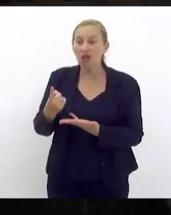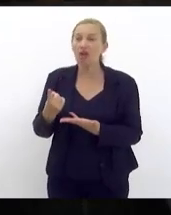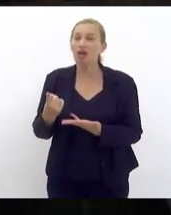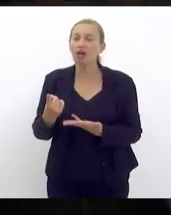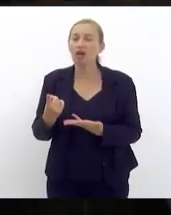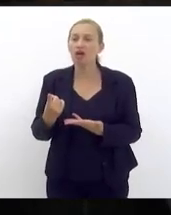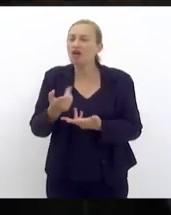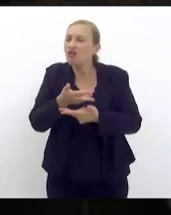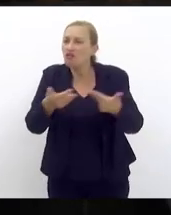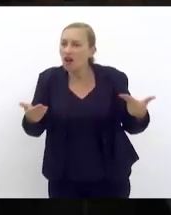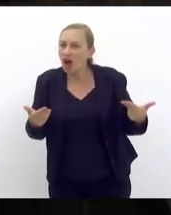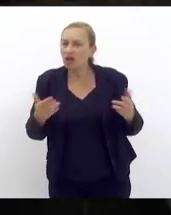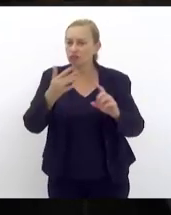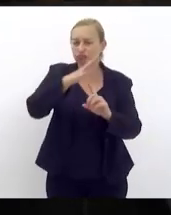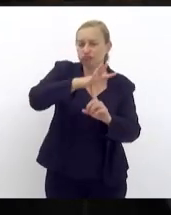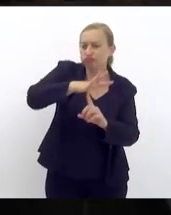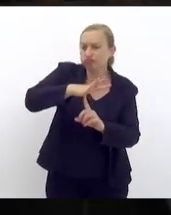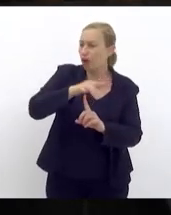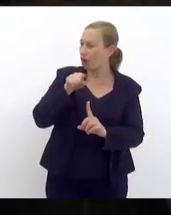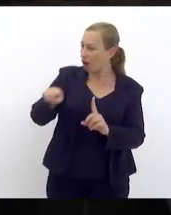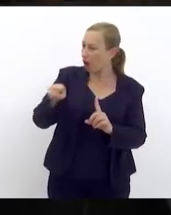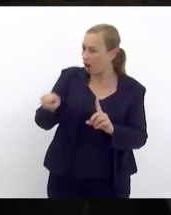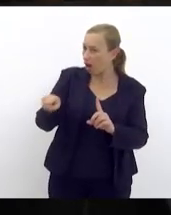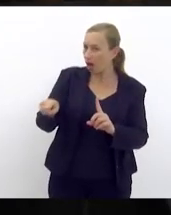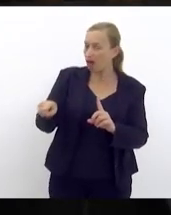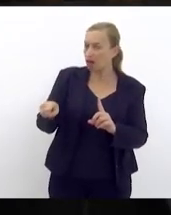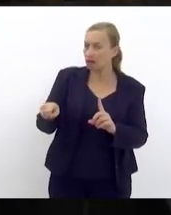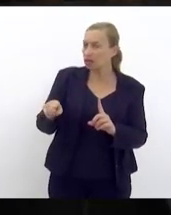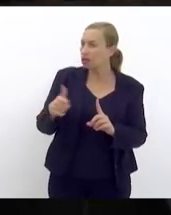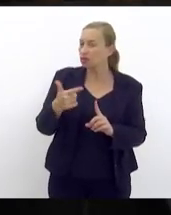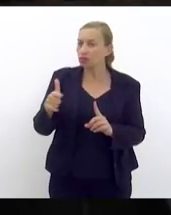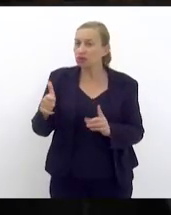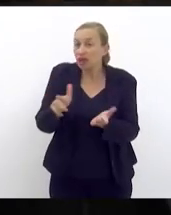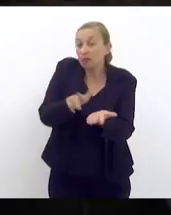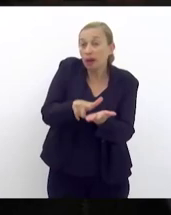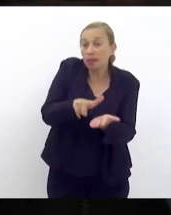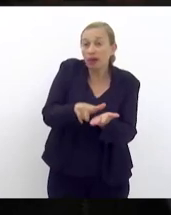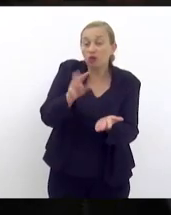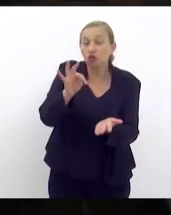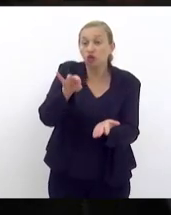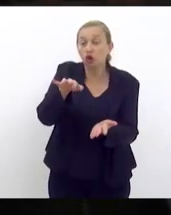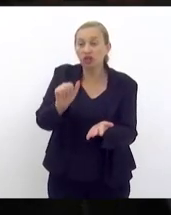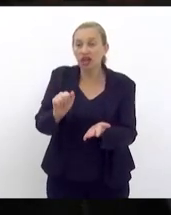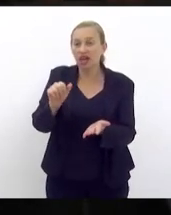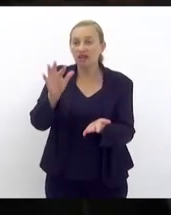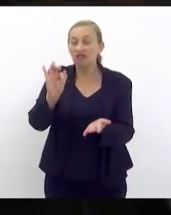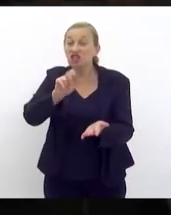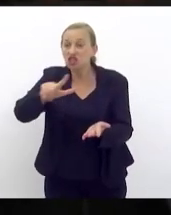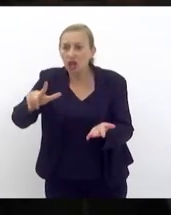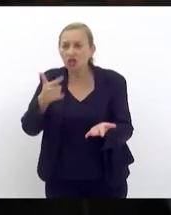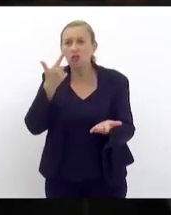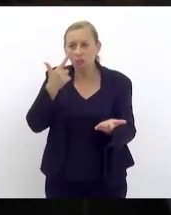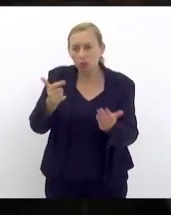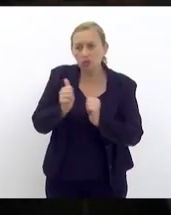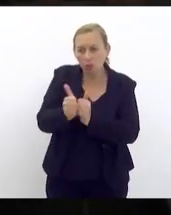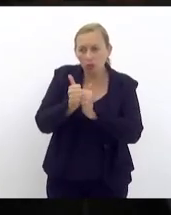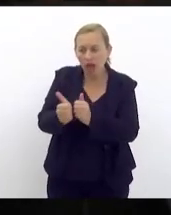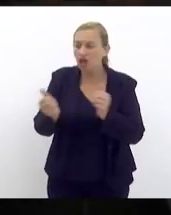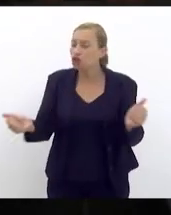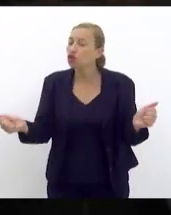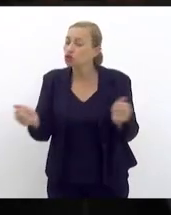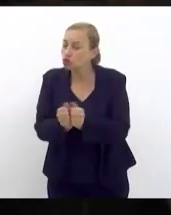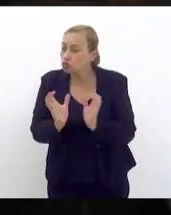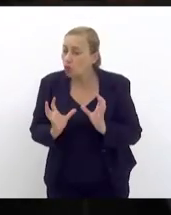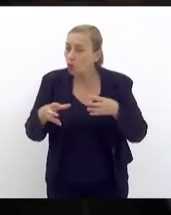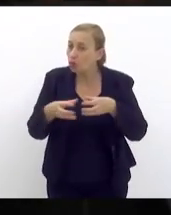vários ambulantes lá que não que não emitem notas fiscais não emitem nota fiscal e a gente pôde acompanhar junto com a comissão